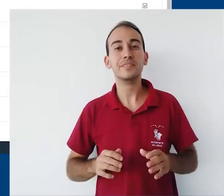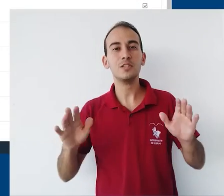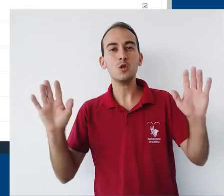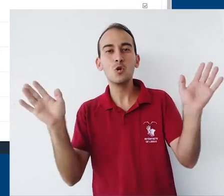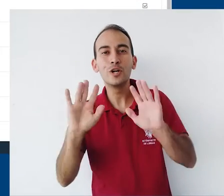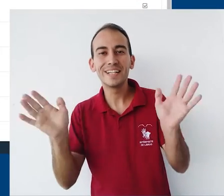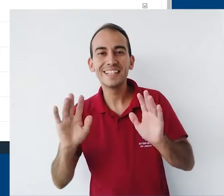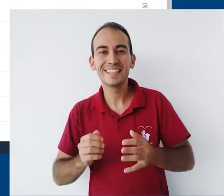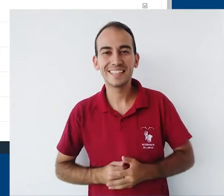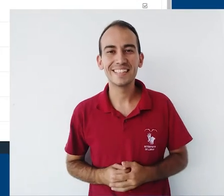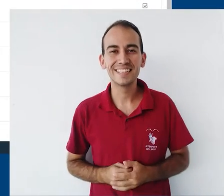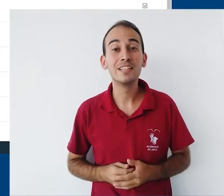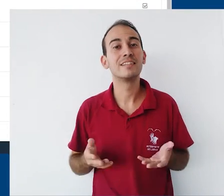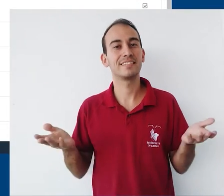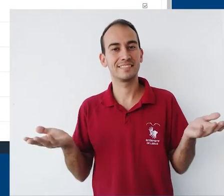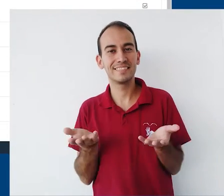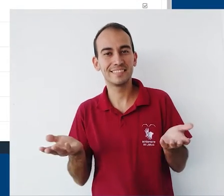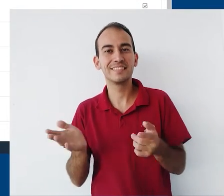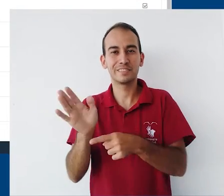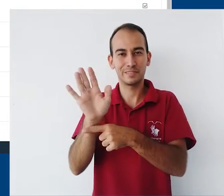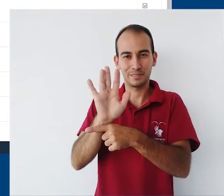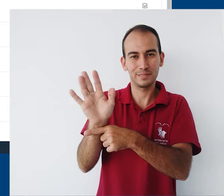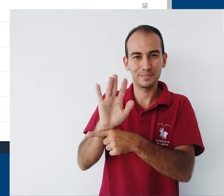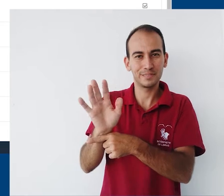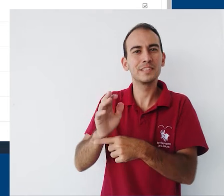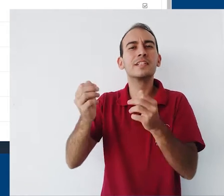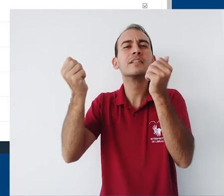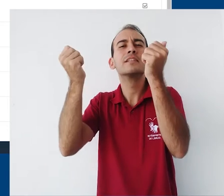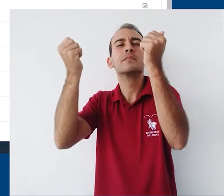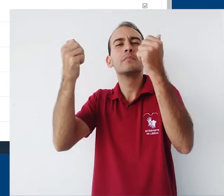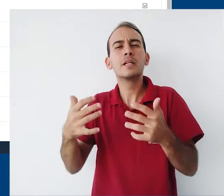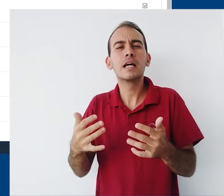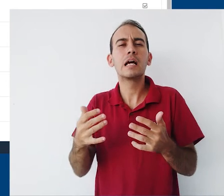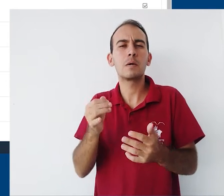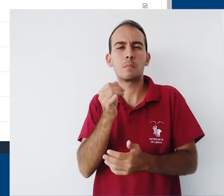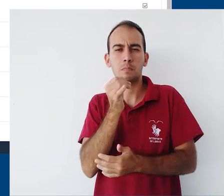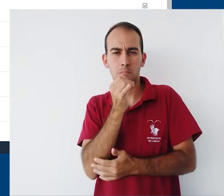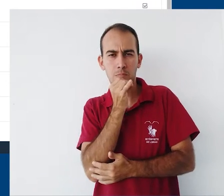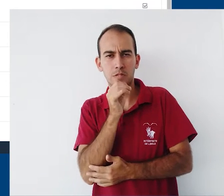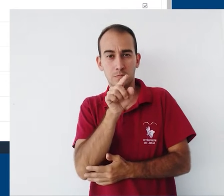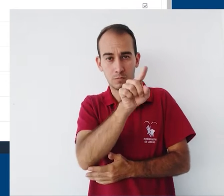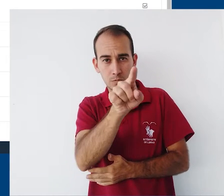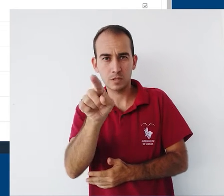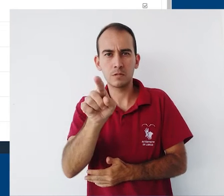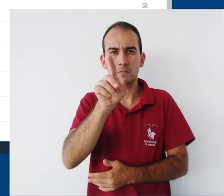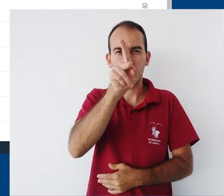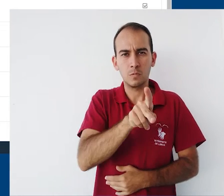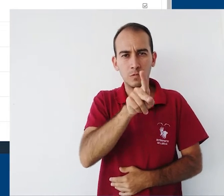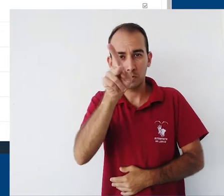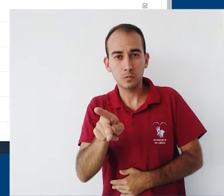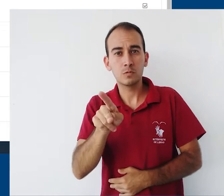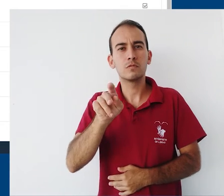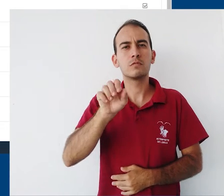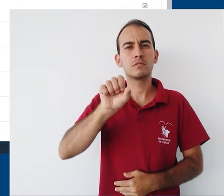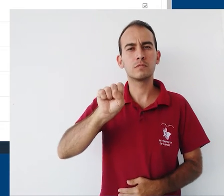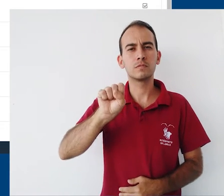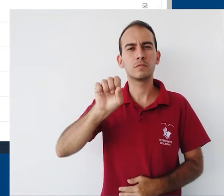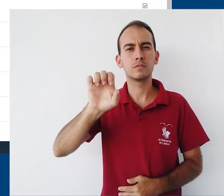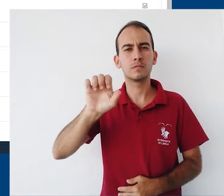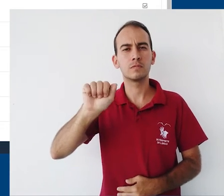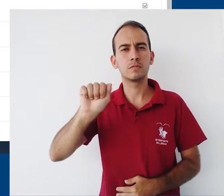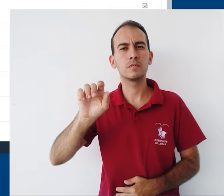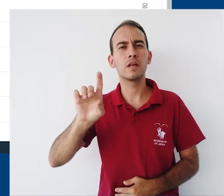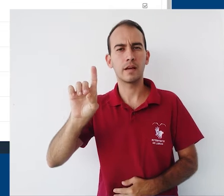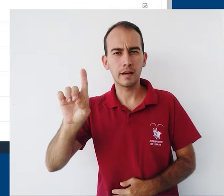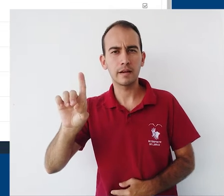Olá, hoje teremos uma conversa sobre quais são os conhecimentos básicos